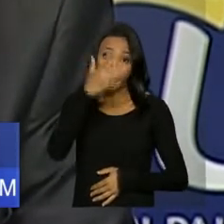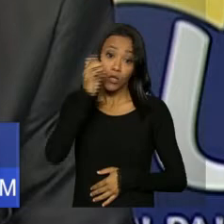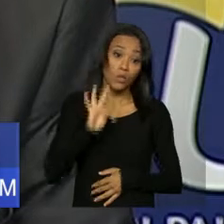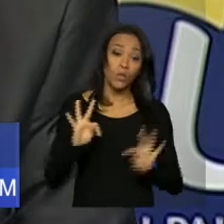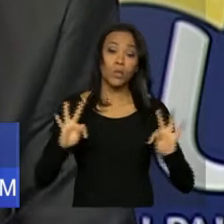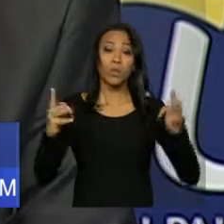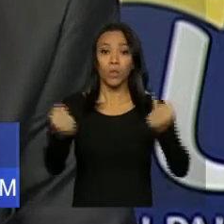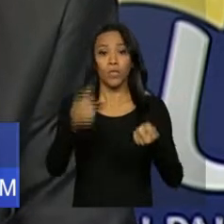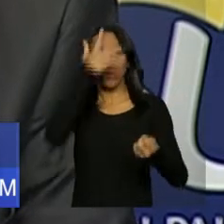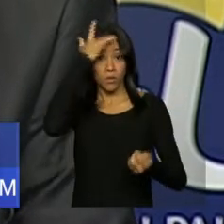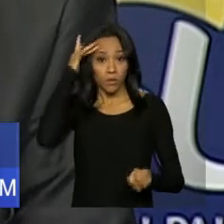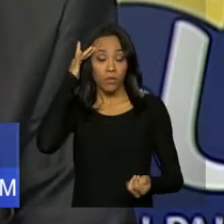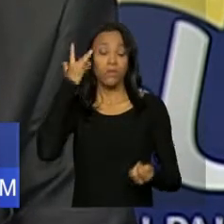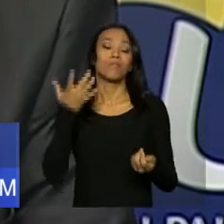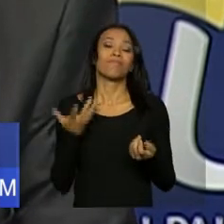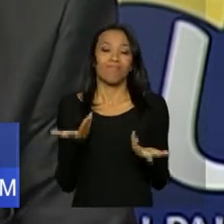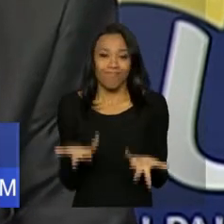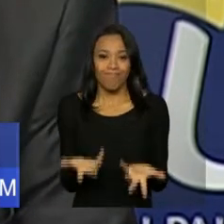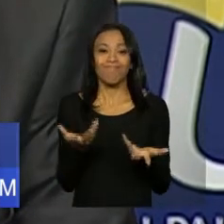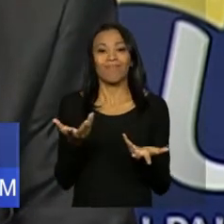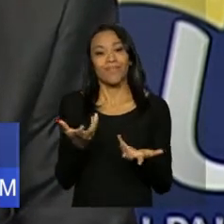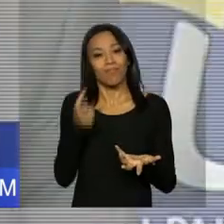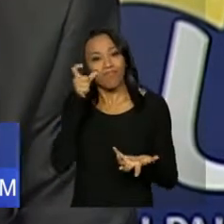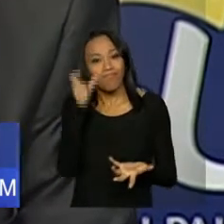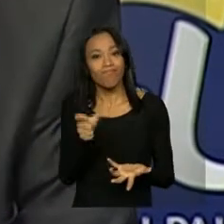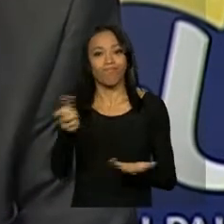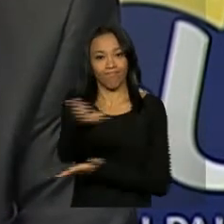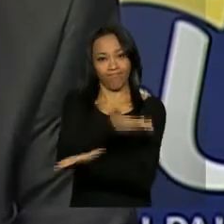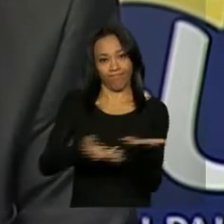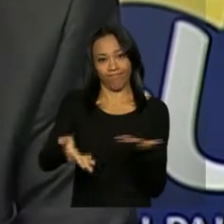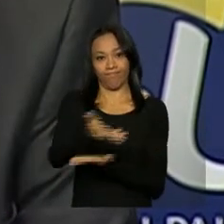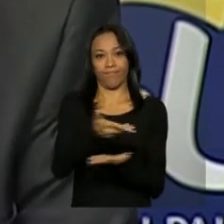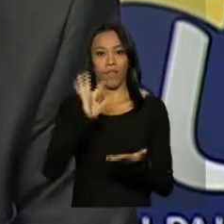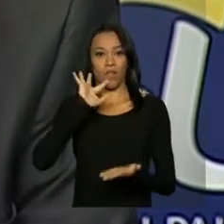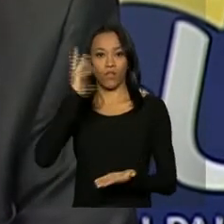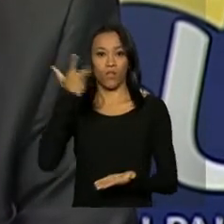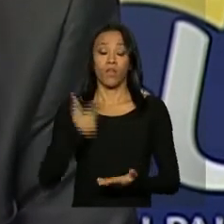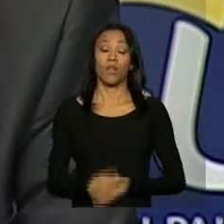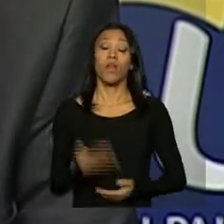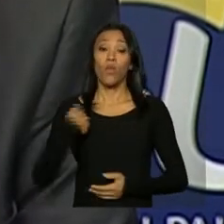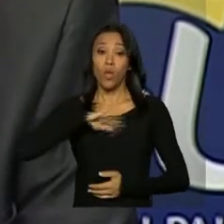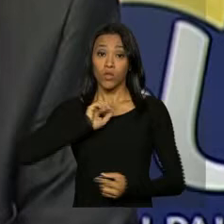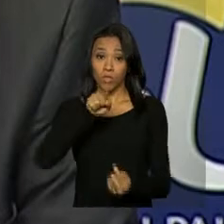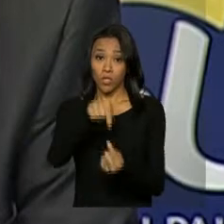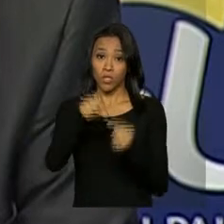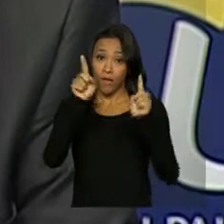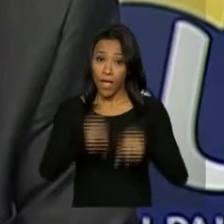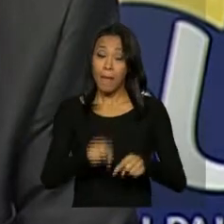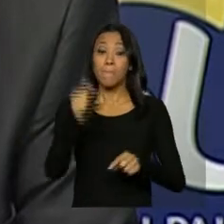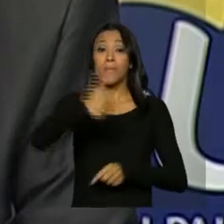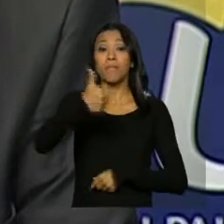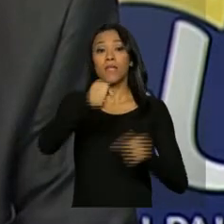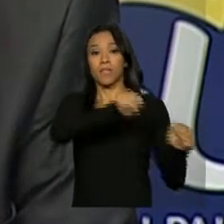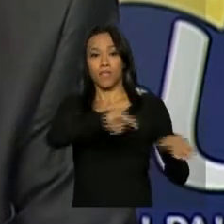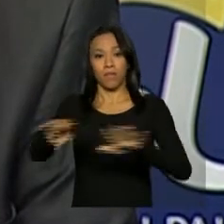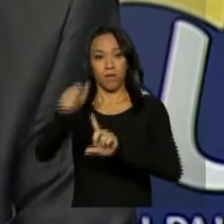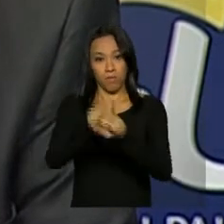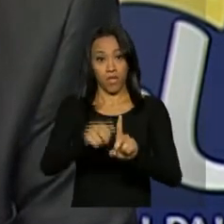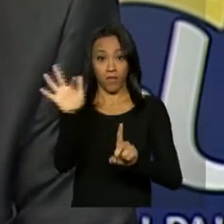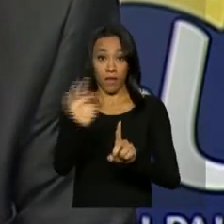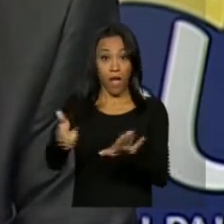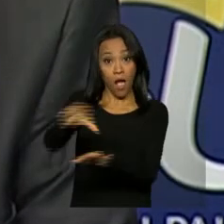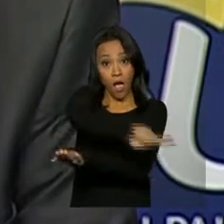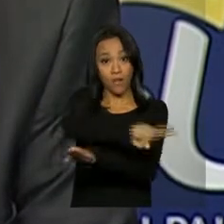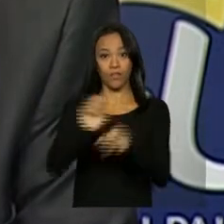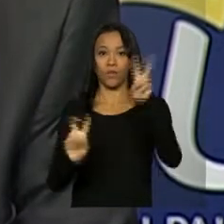todos eles, estão em uma posição de convergência. A nossa intenção é fechá-lo até a primeira semana de fevereiro antes do Carnaval.